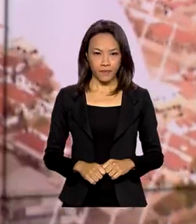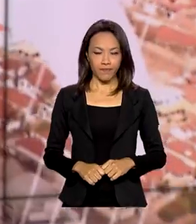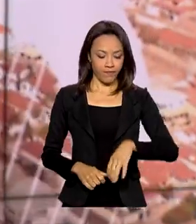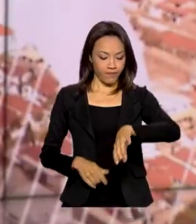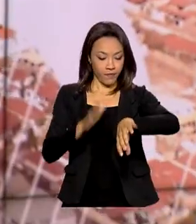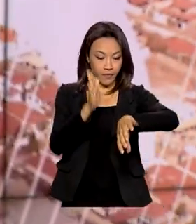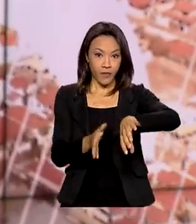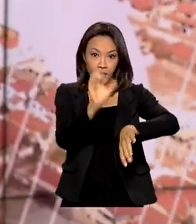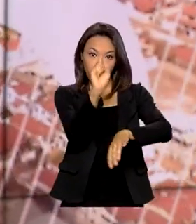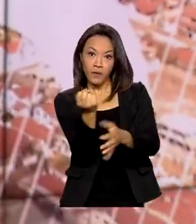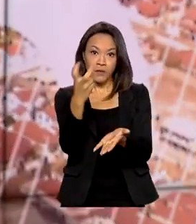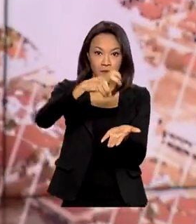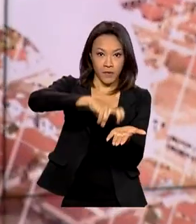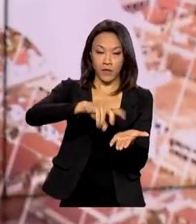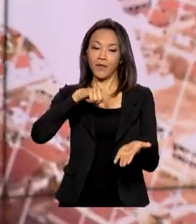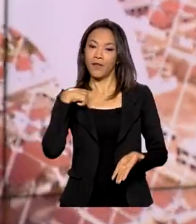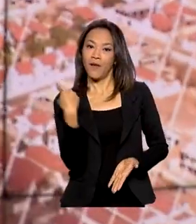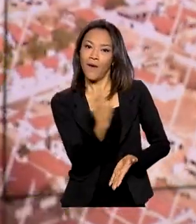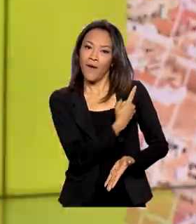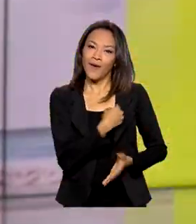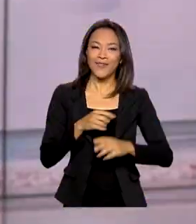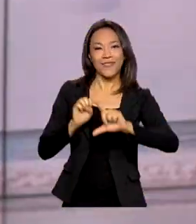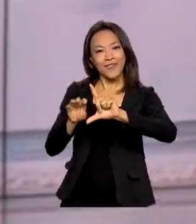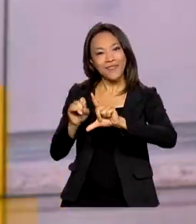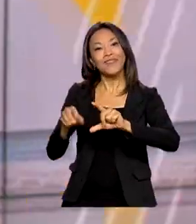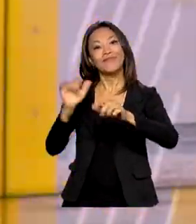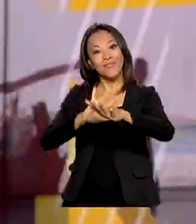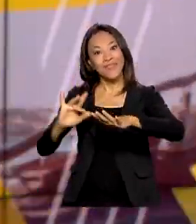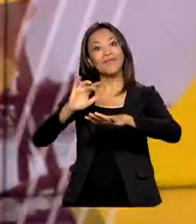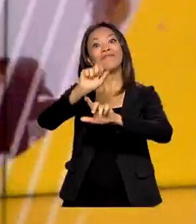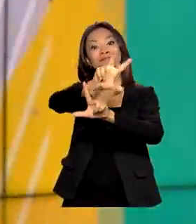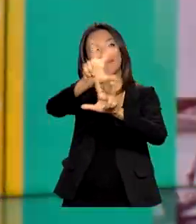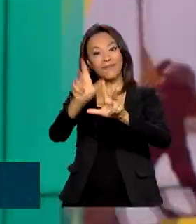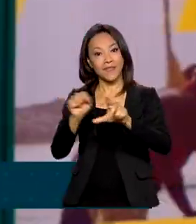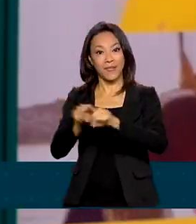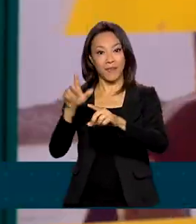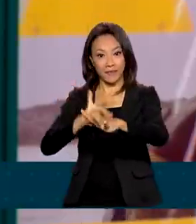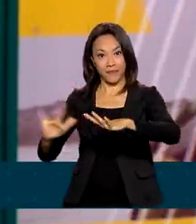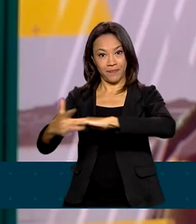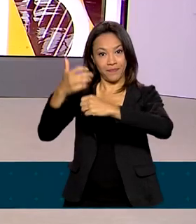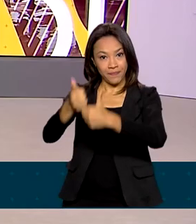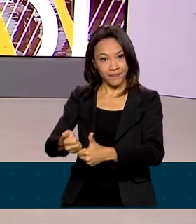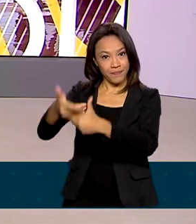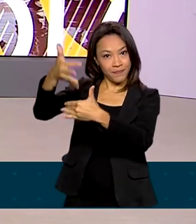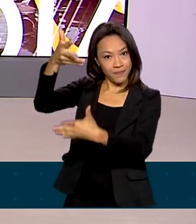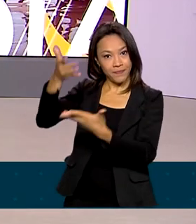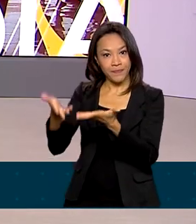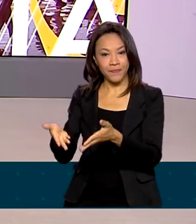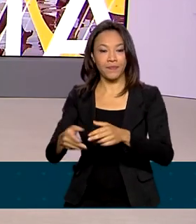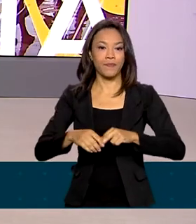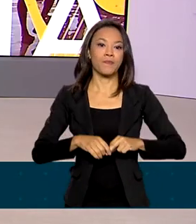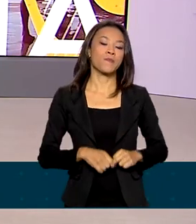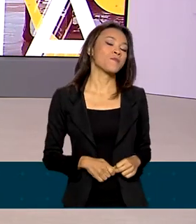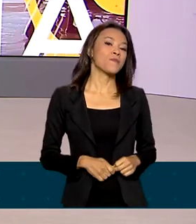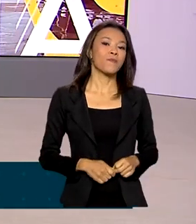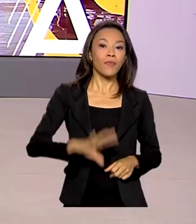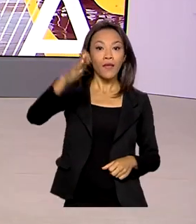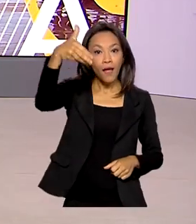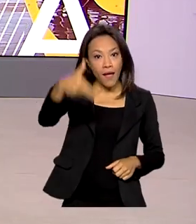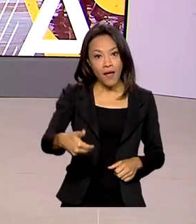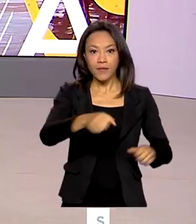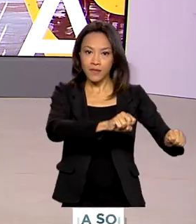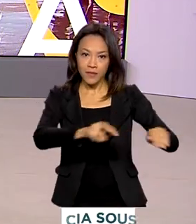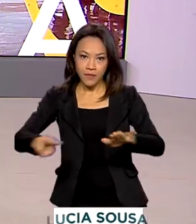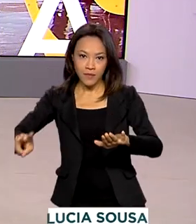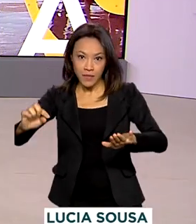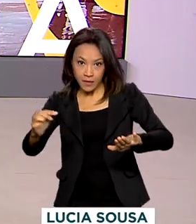8 horas da manhã, estamos ao vivo pela TV Brasil e redes sociais. Durante esta semana e